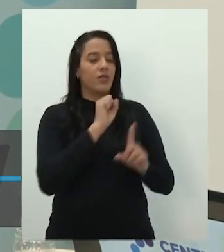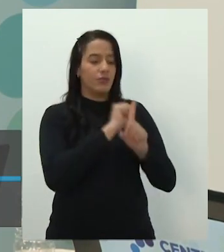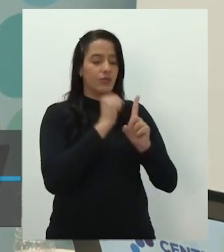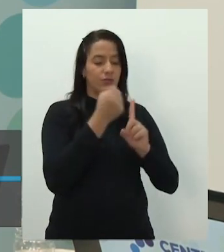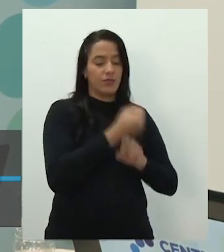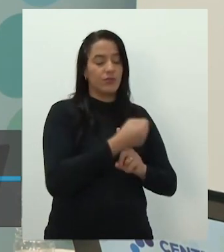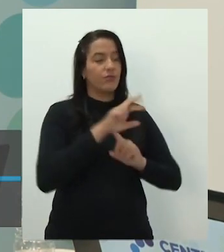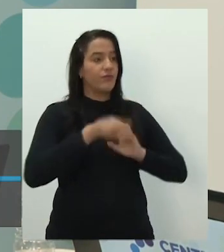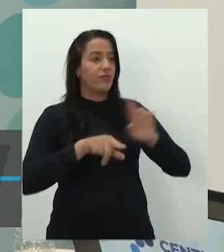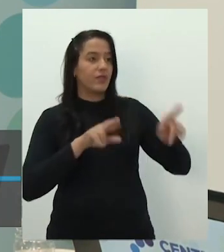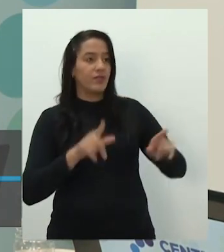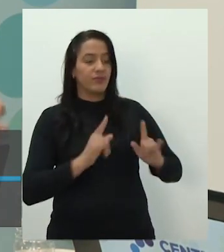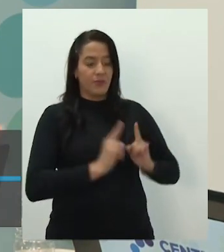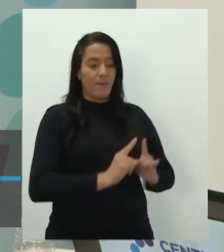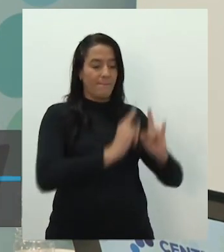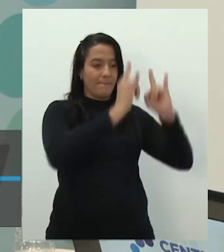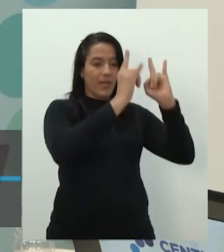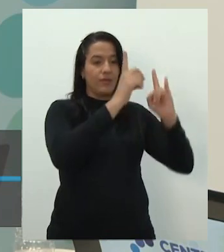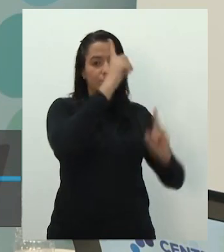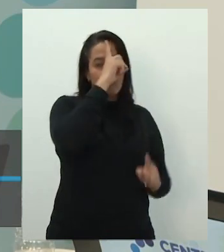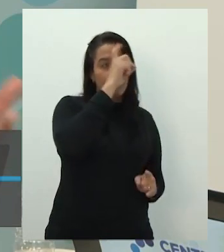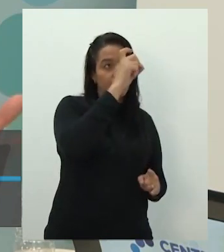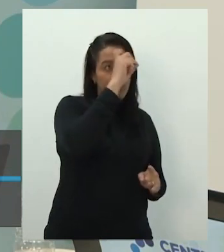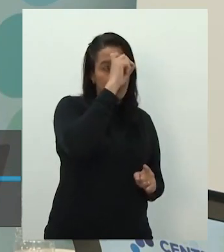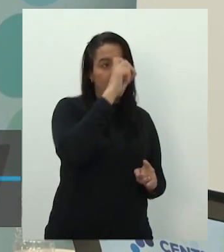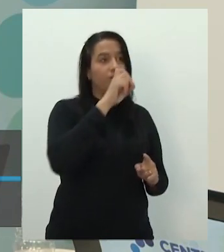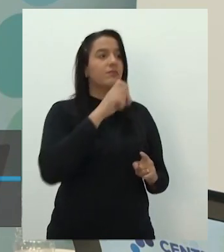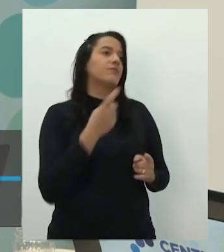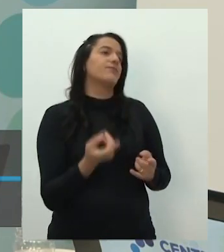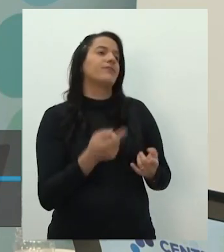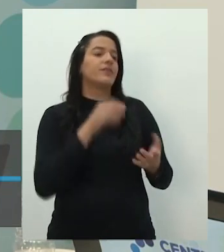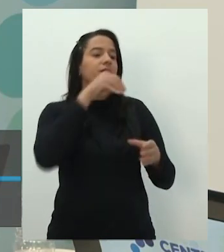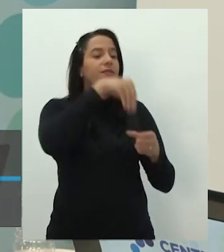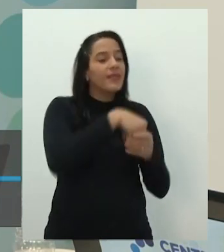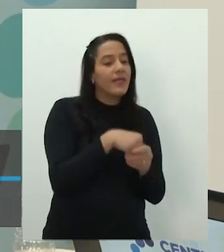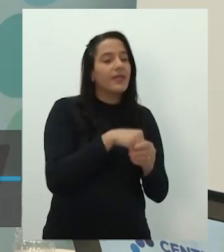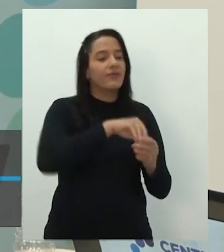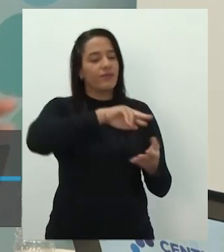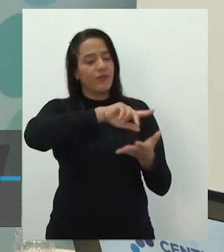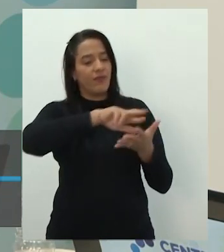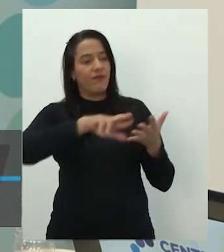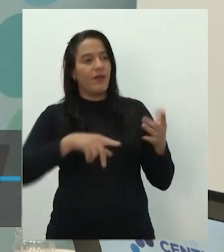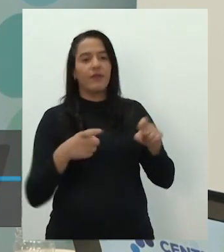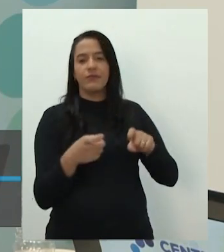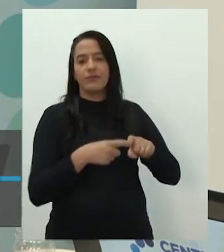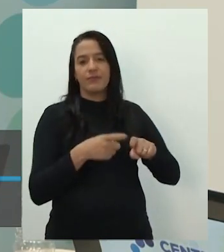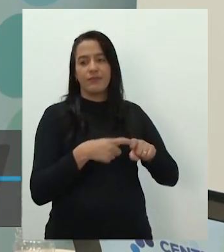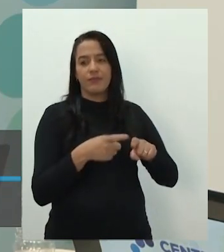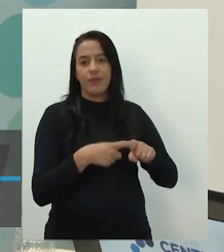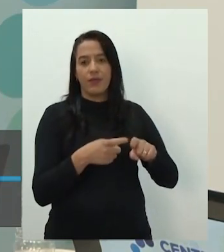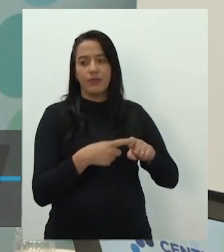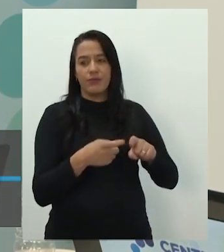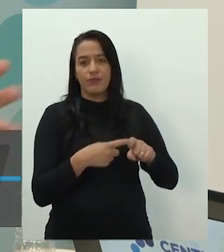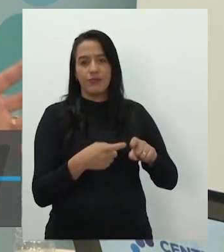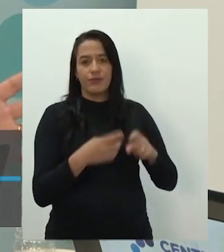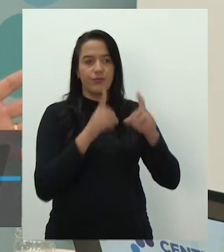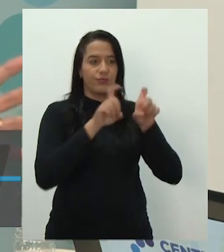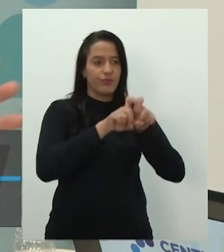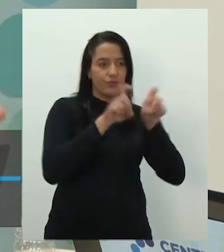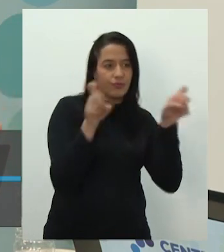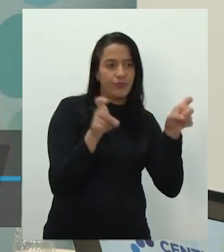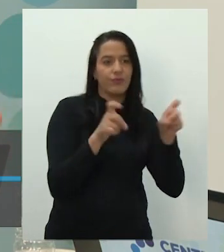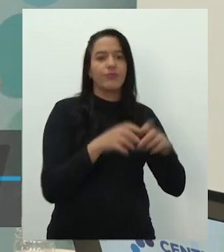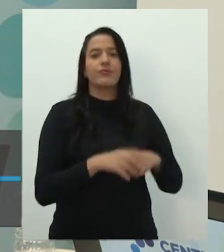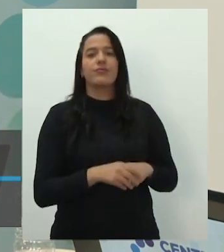você tem dentro do hospital várias funções sociais. Você tem um clínico geral, tem um ortopedista, tem a ginecologia, obstetrícia. Então, o hospital